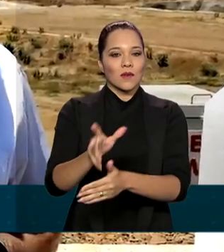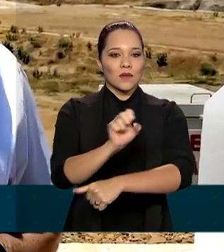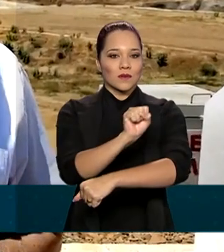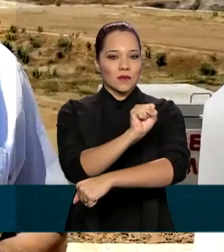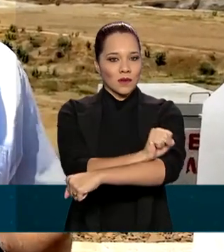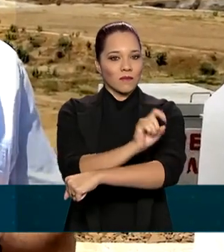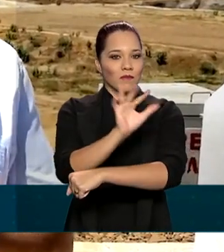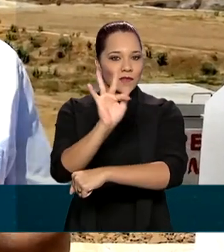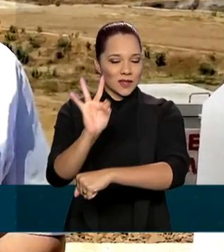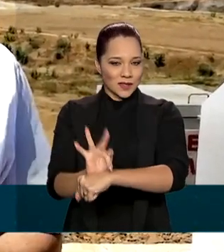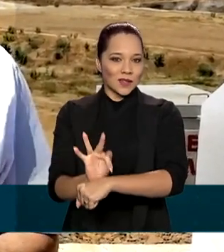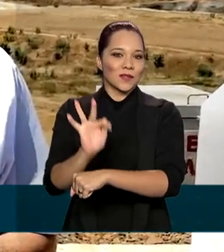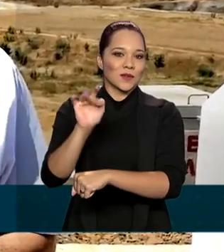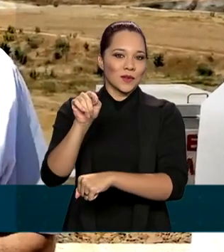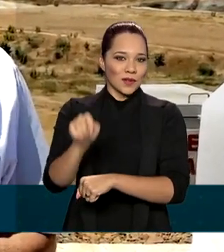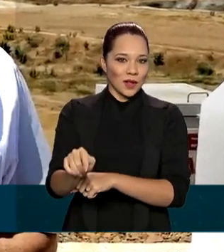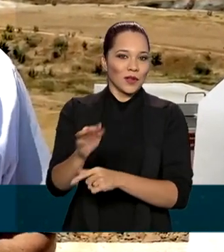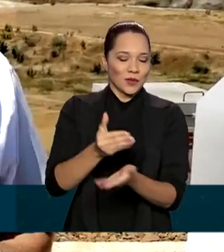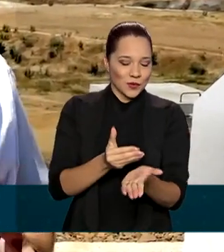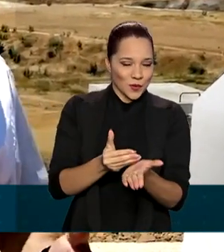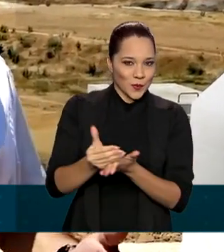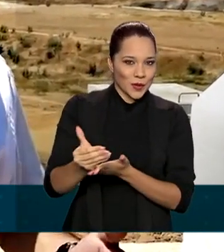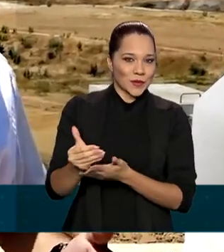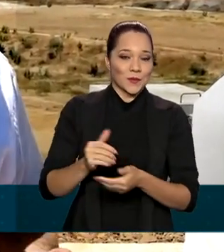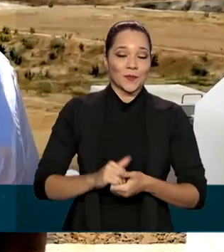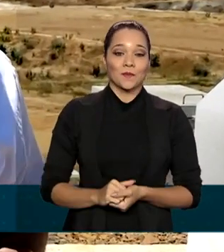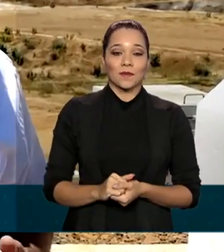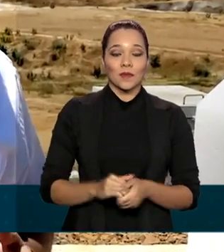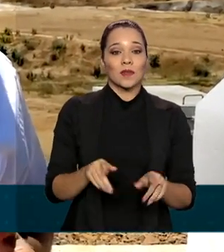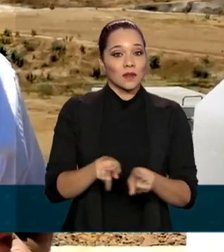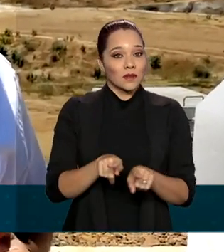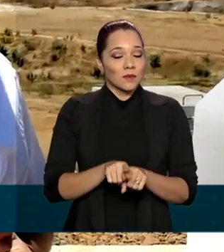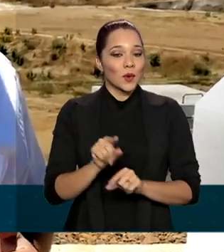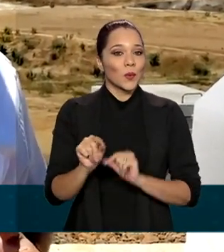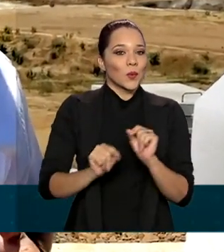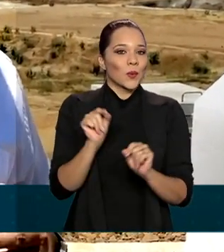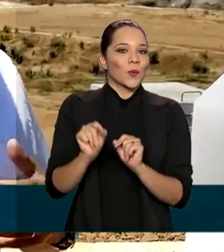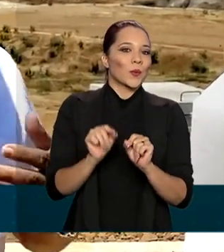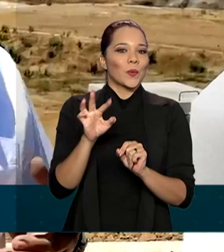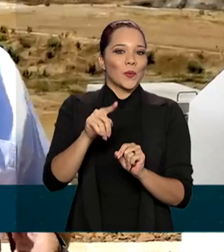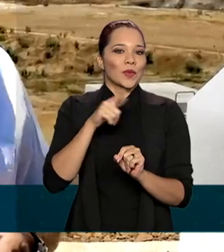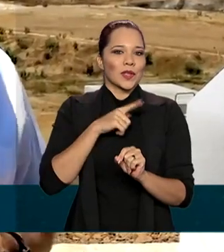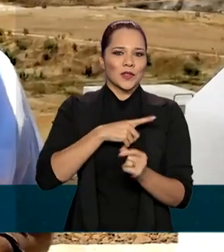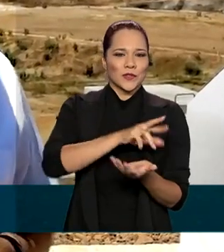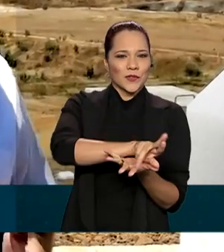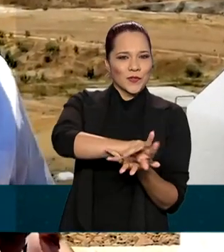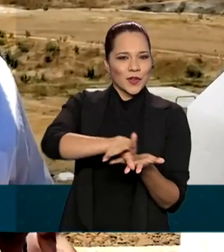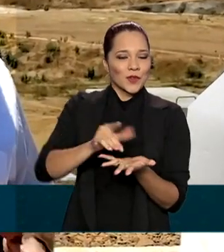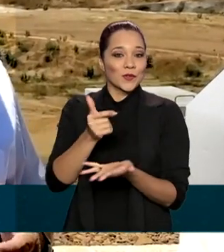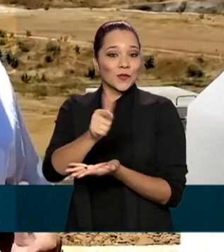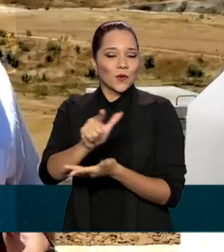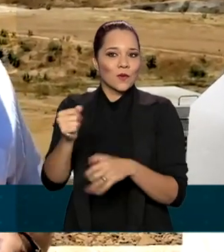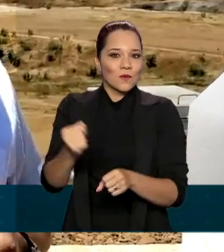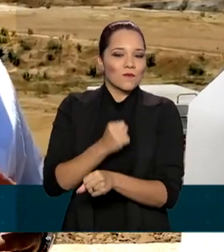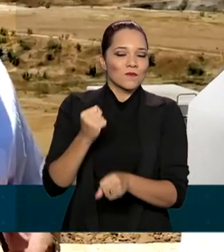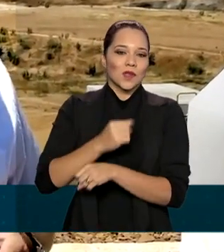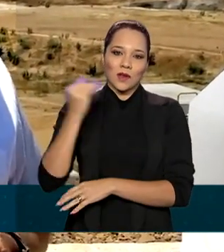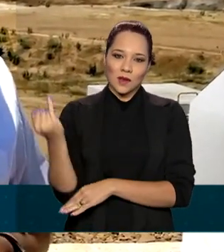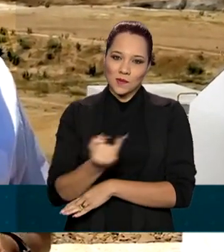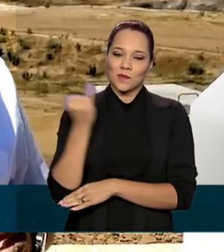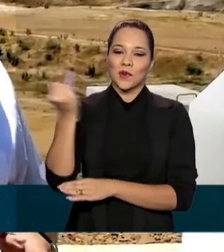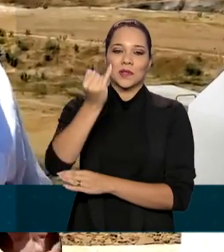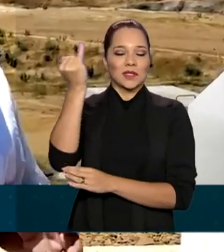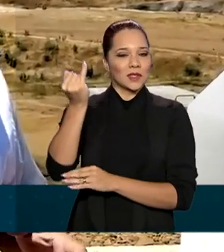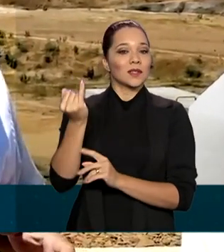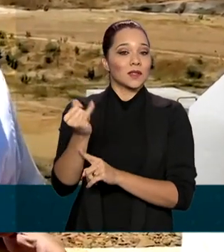Francisco no seu traçado inicial. Ao mesmo tempo, nós estaremos fazendo uma série de outras obras importantes, relevantes e